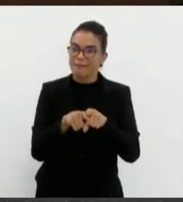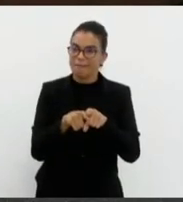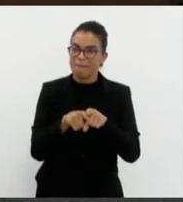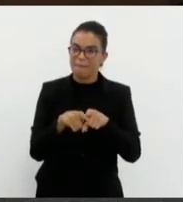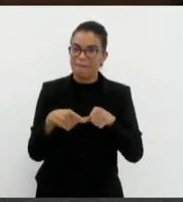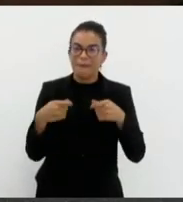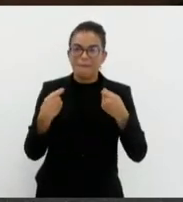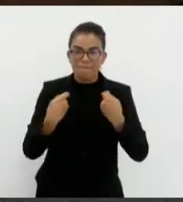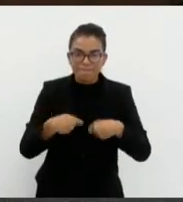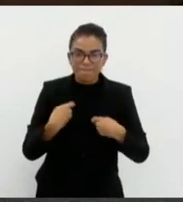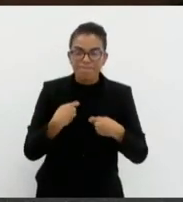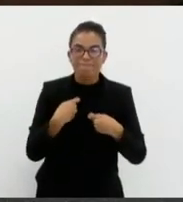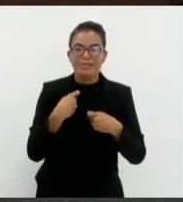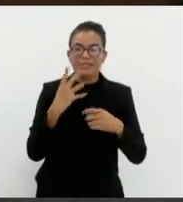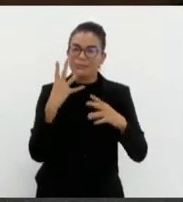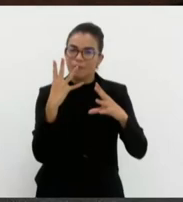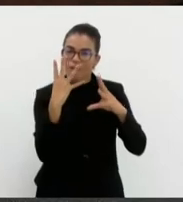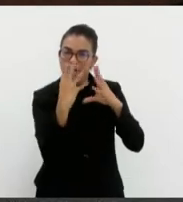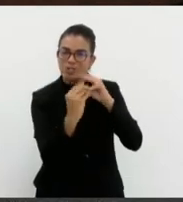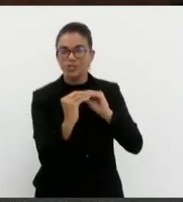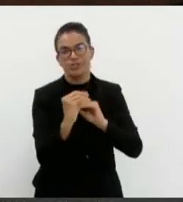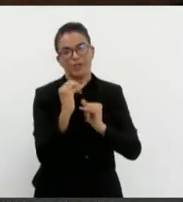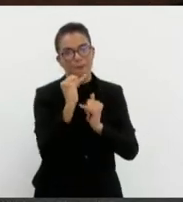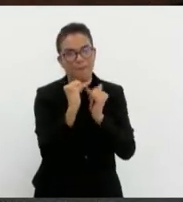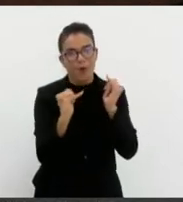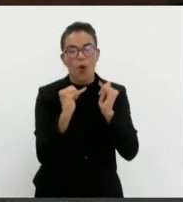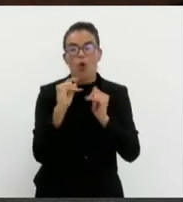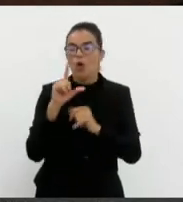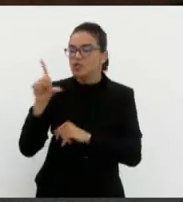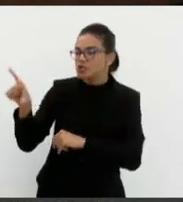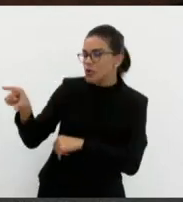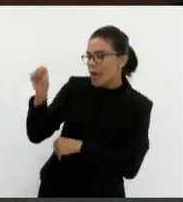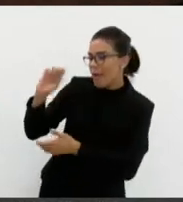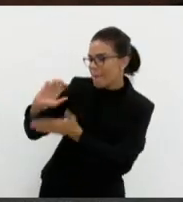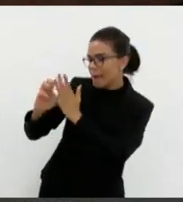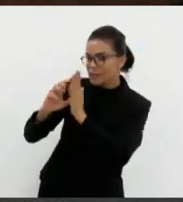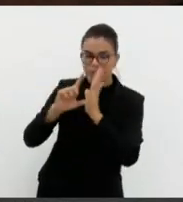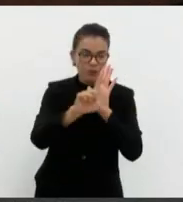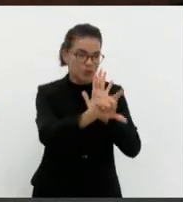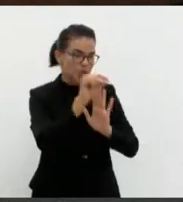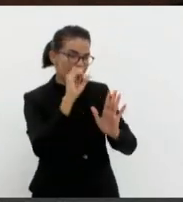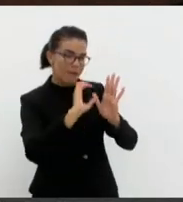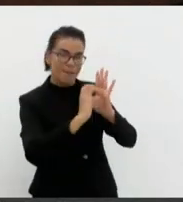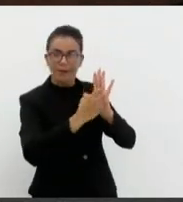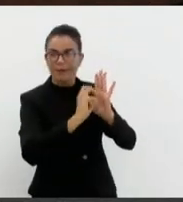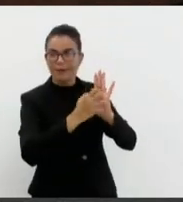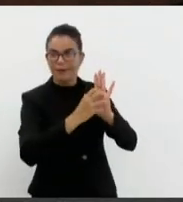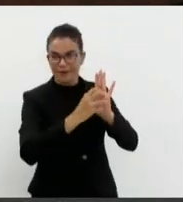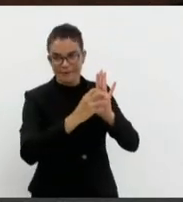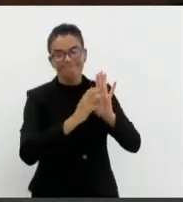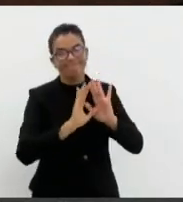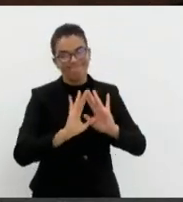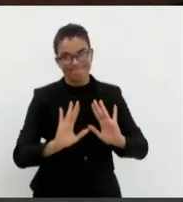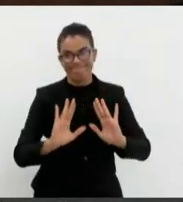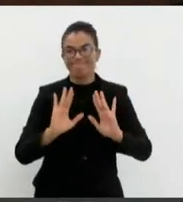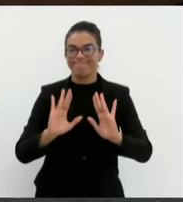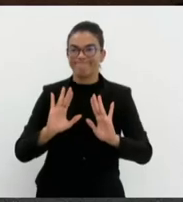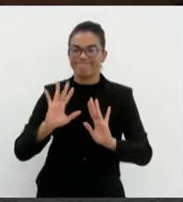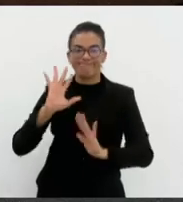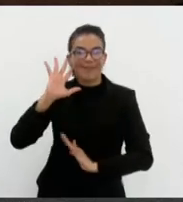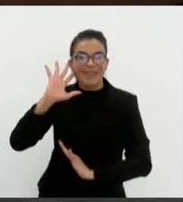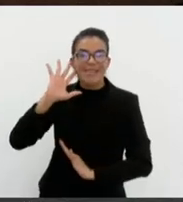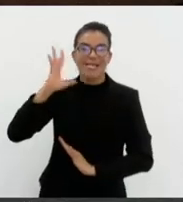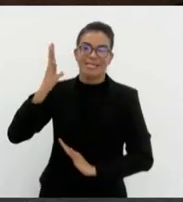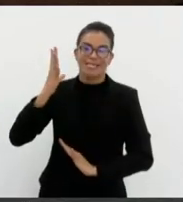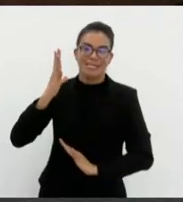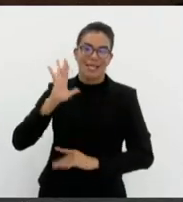desvencilhar um pouco de uma escolha partidária na hora que vai decidir uma coisa que venha